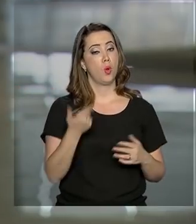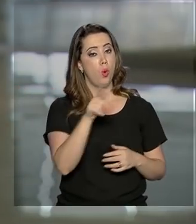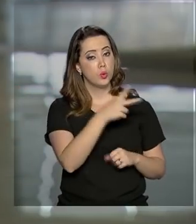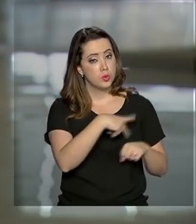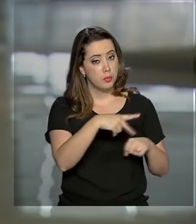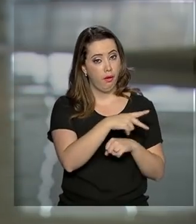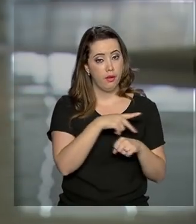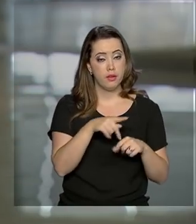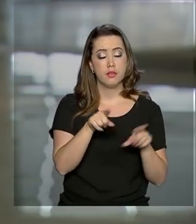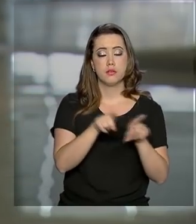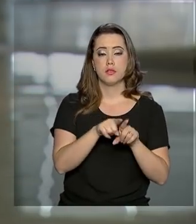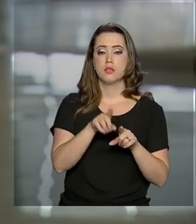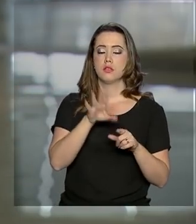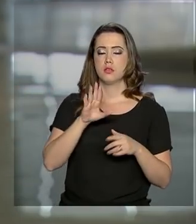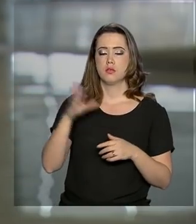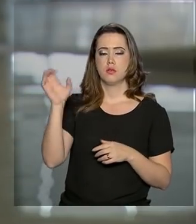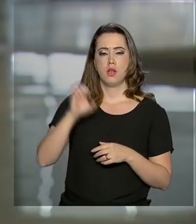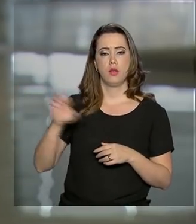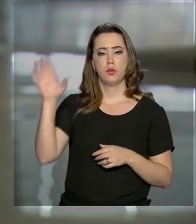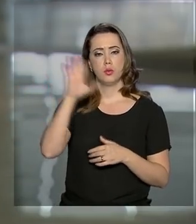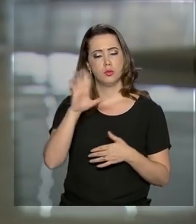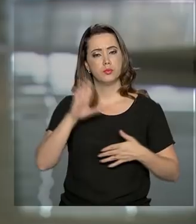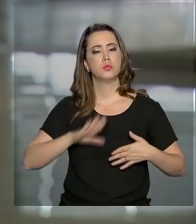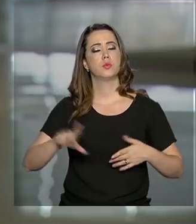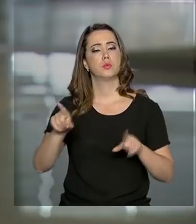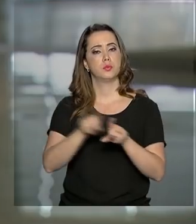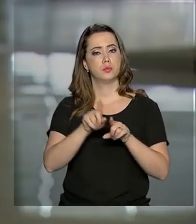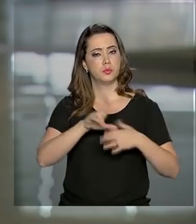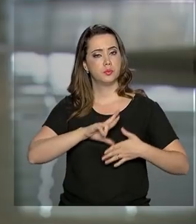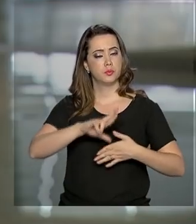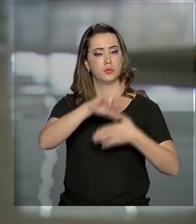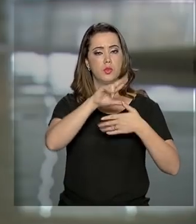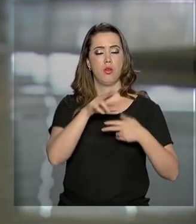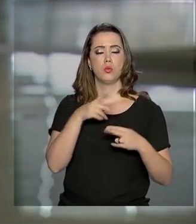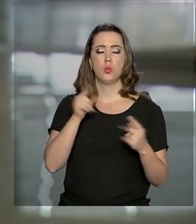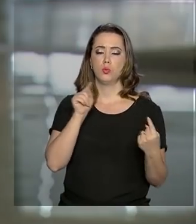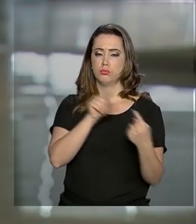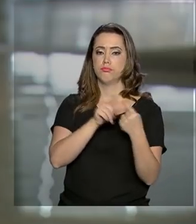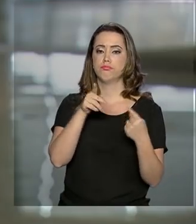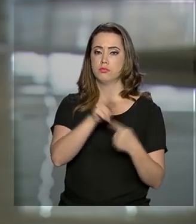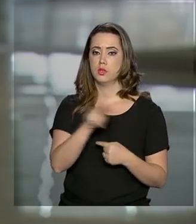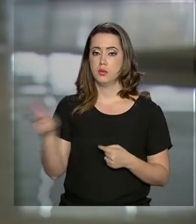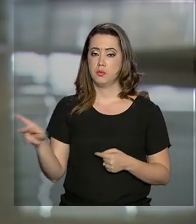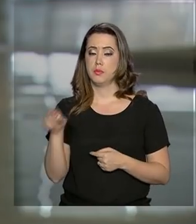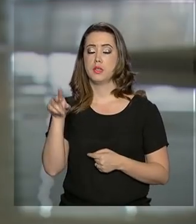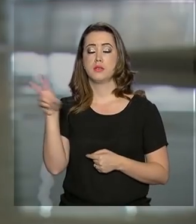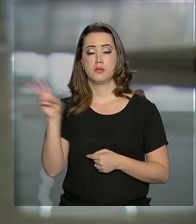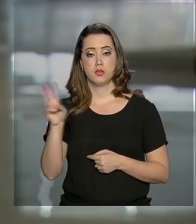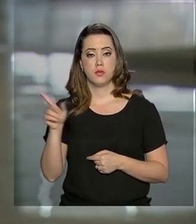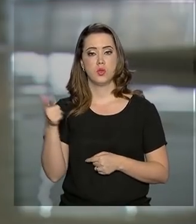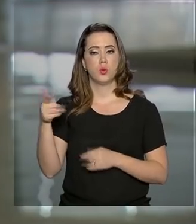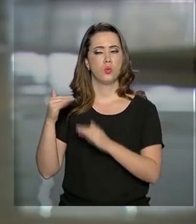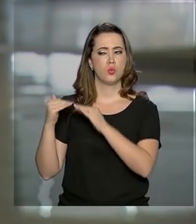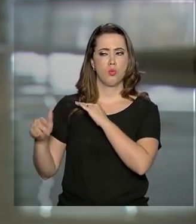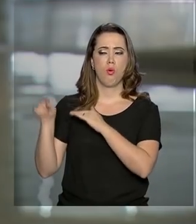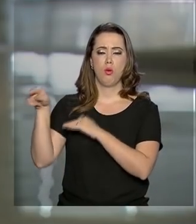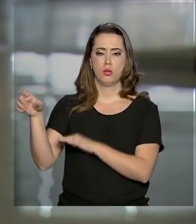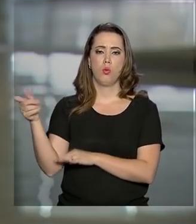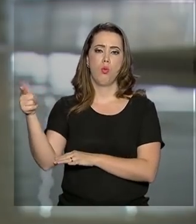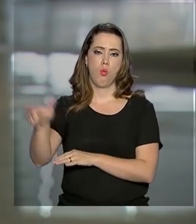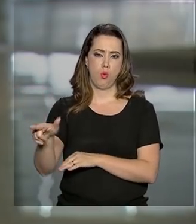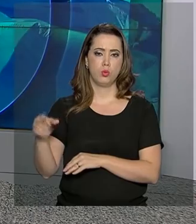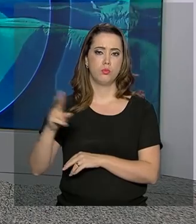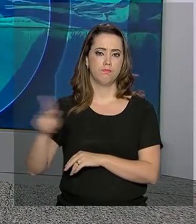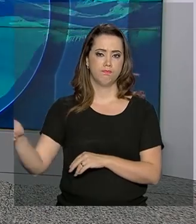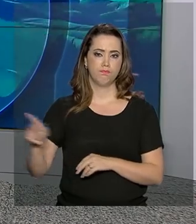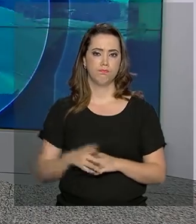Europeia e também da América Latina apoiam Guaidó como presidente da Venezuela e não reconhecem a legitimidade do governo de